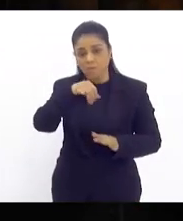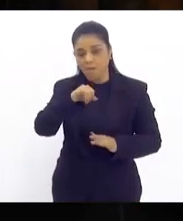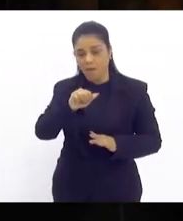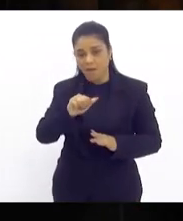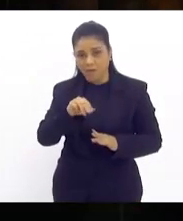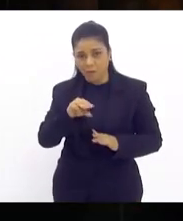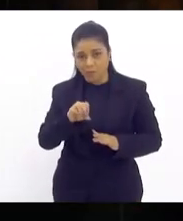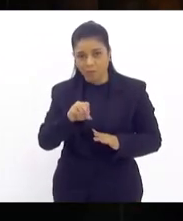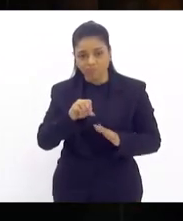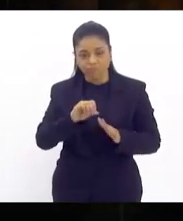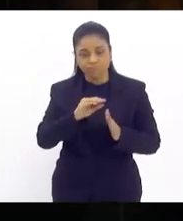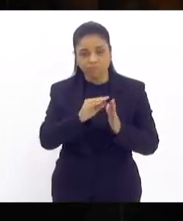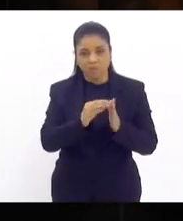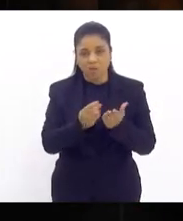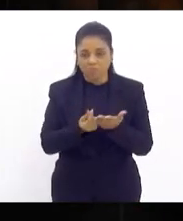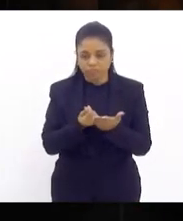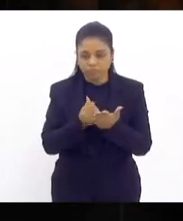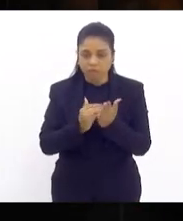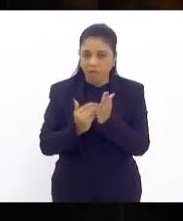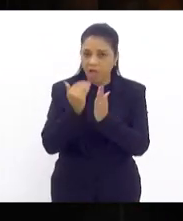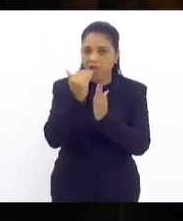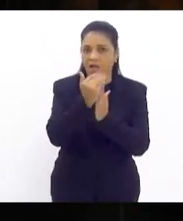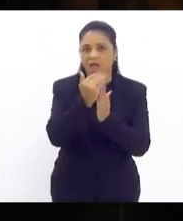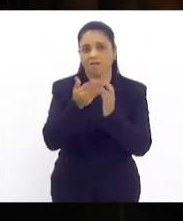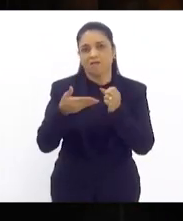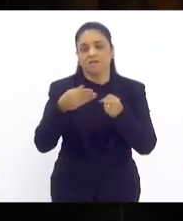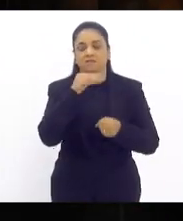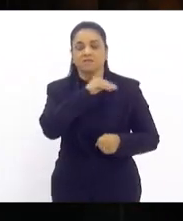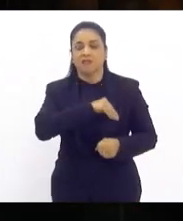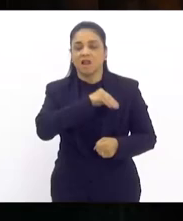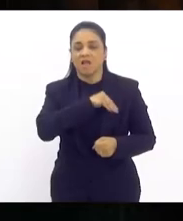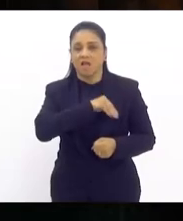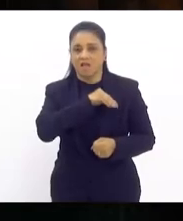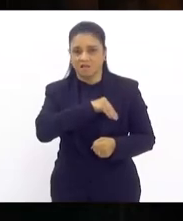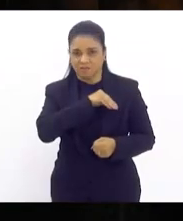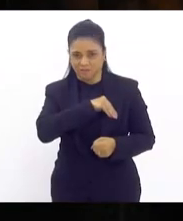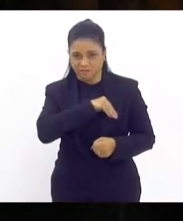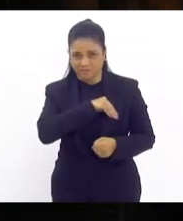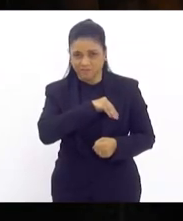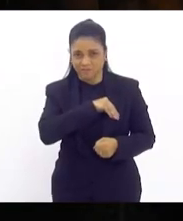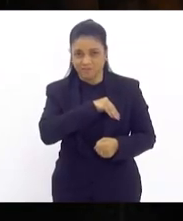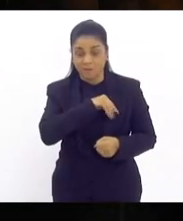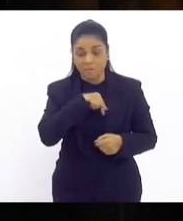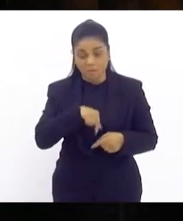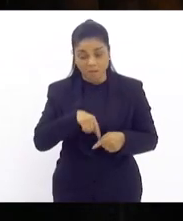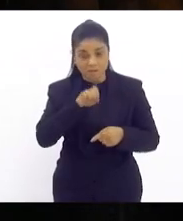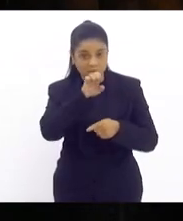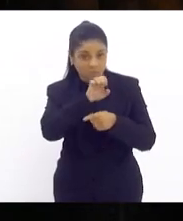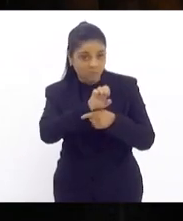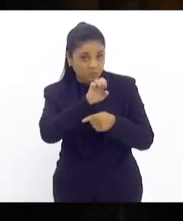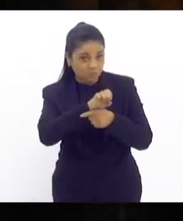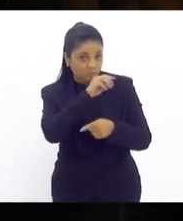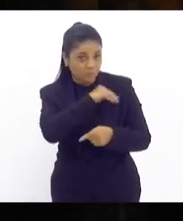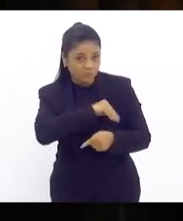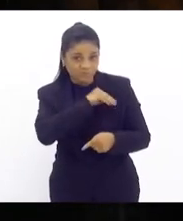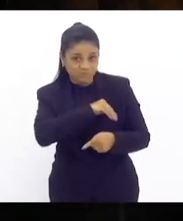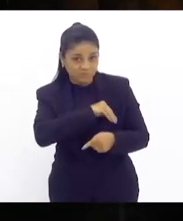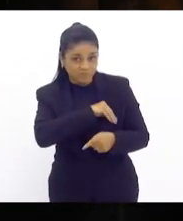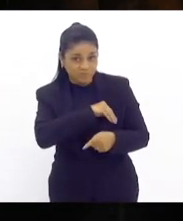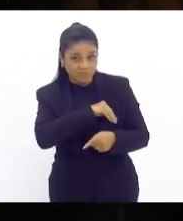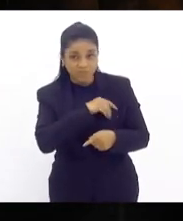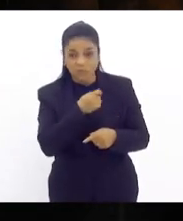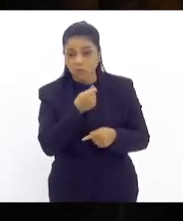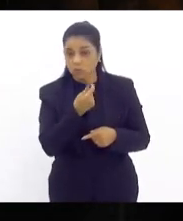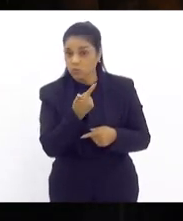aumento real para o salário mínimo mas o salário mínimo do estado do Rio de Janeiro ele não tem